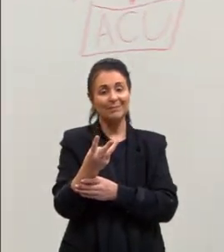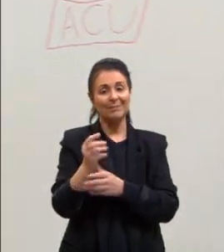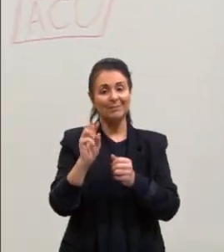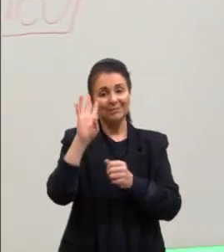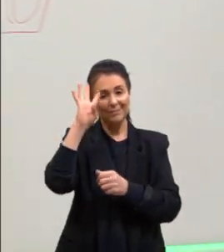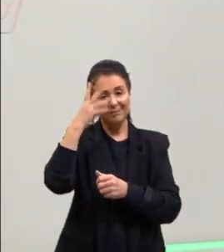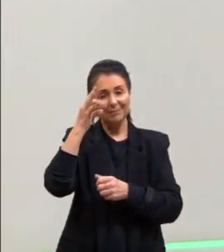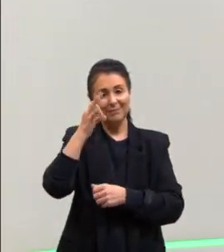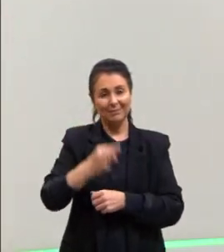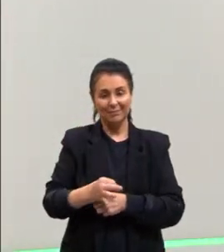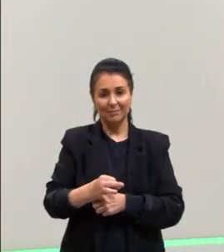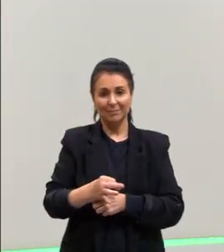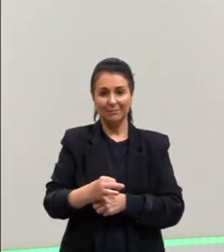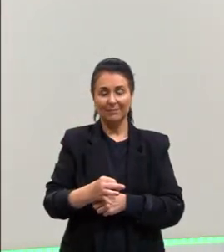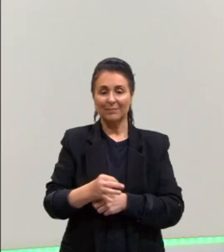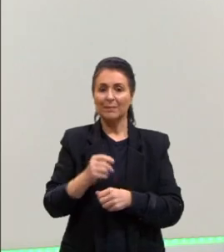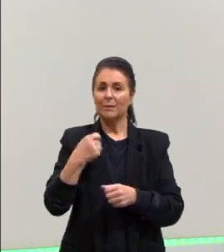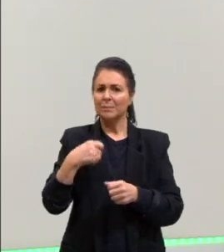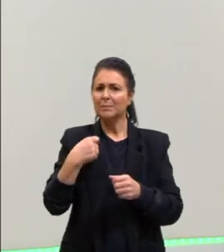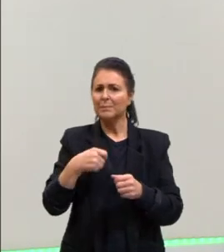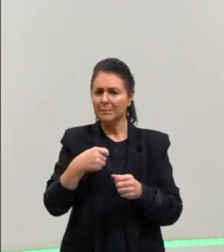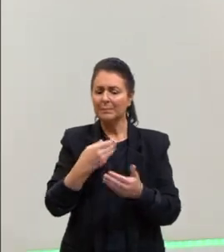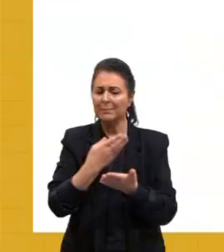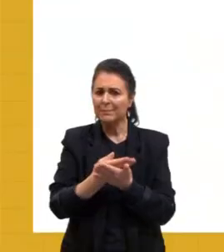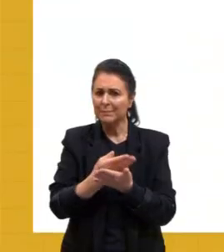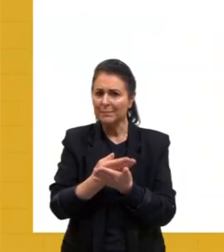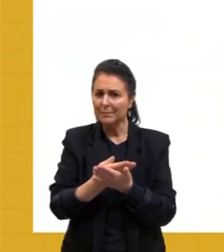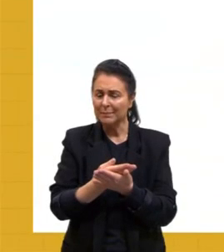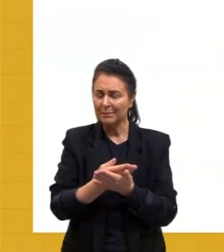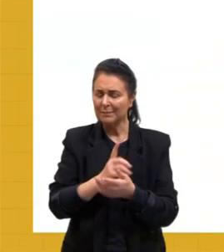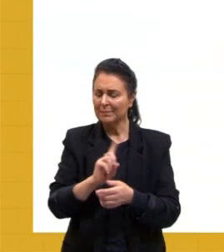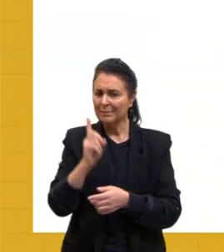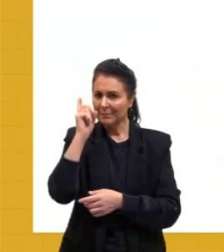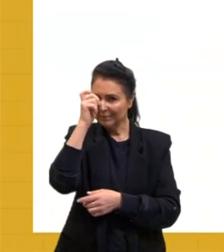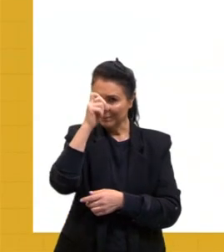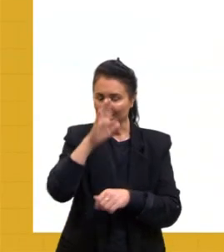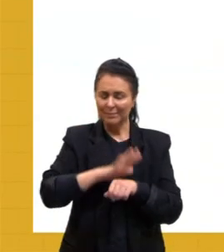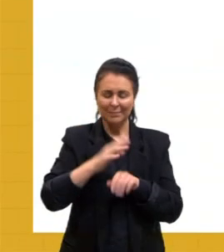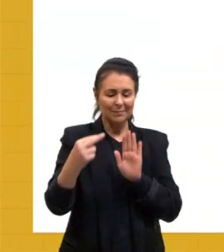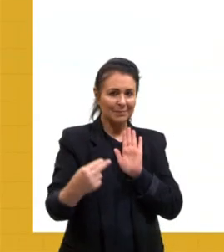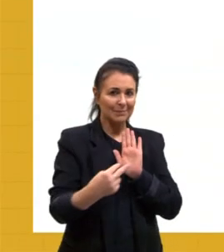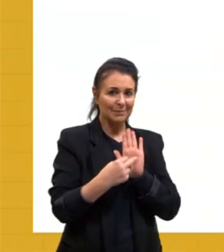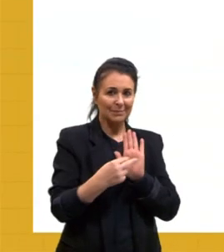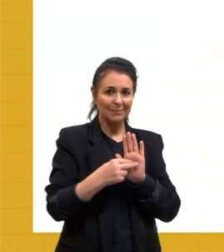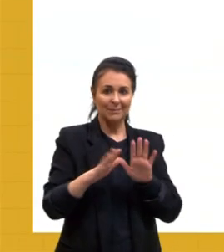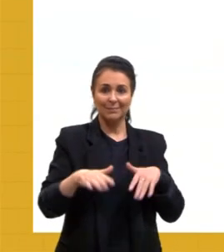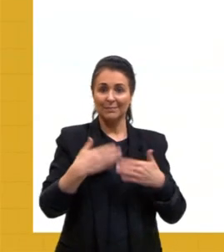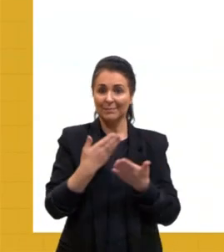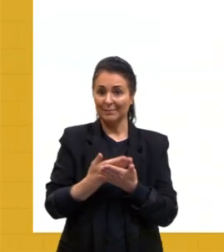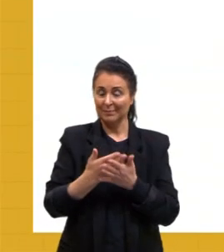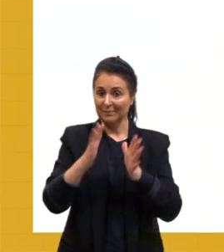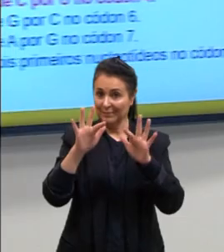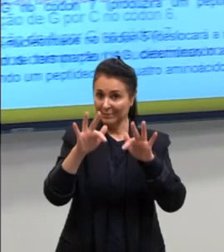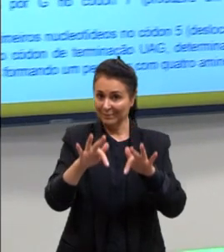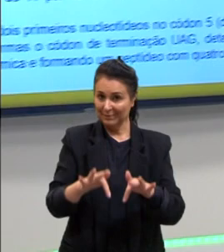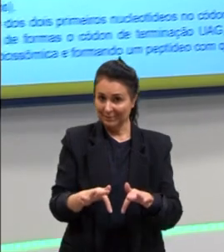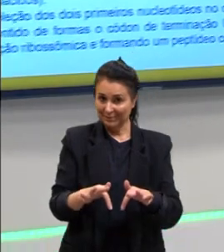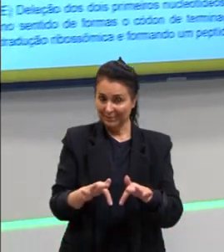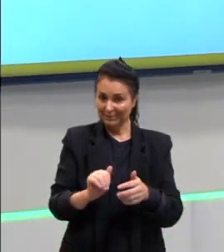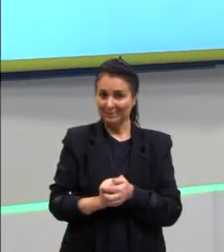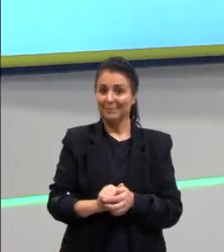É trabalhosinho, mas não é difícil, viu? Só prestar atenção. Gente, então, a nossa aula fica por aqui.